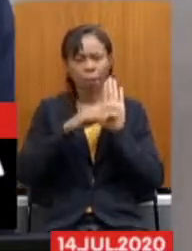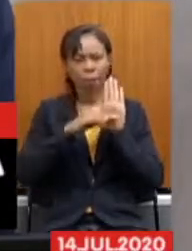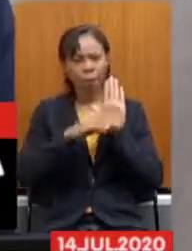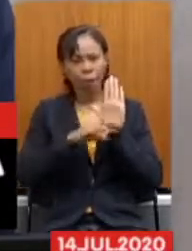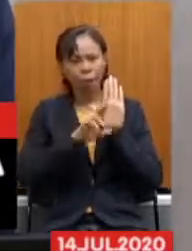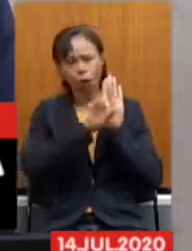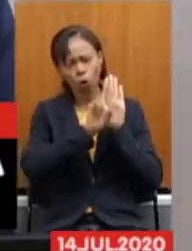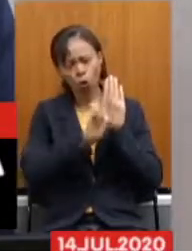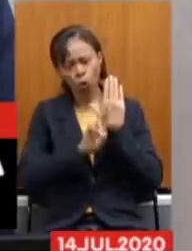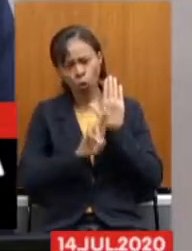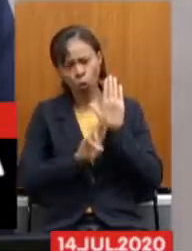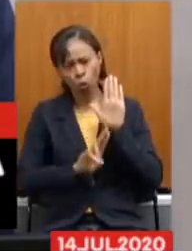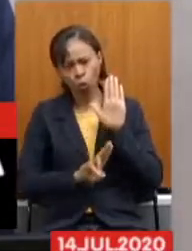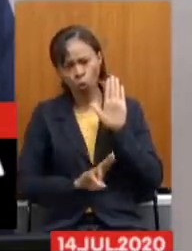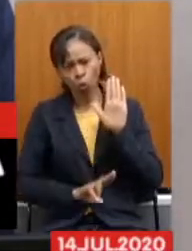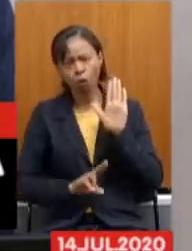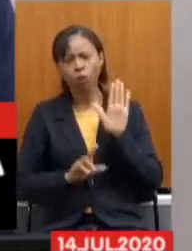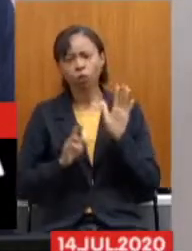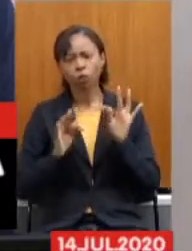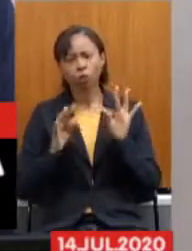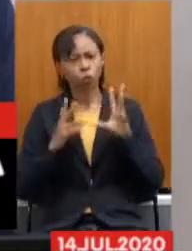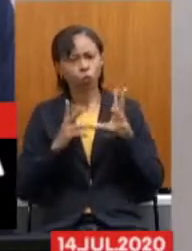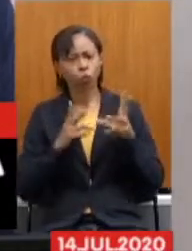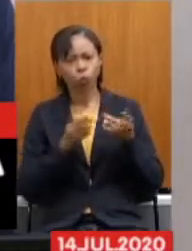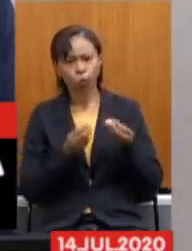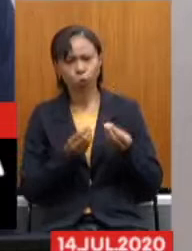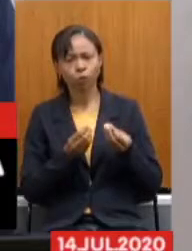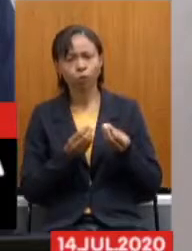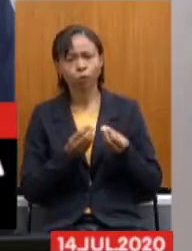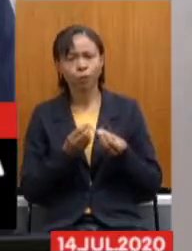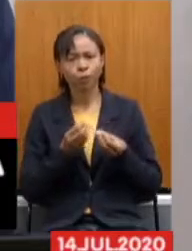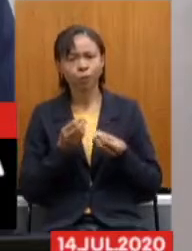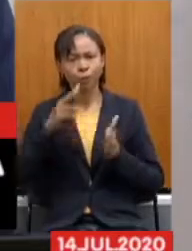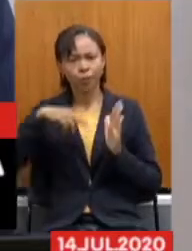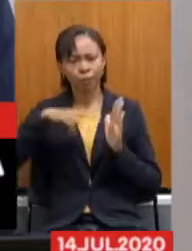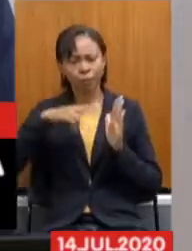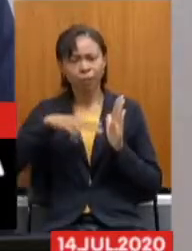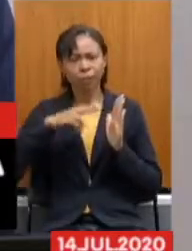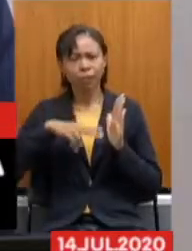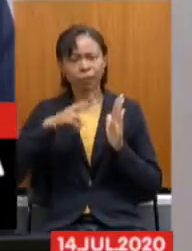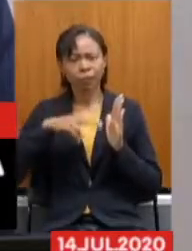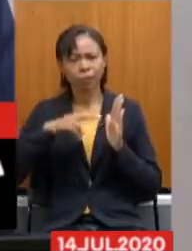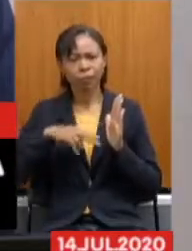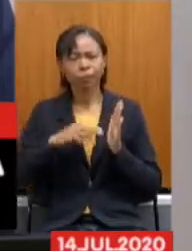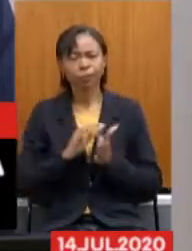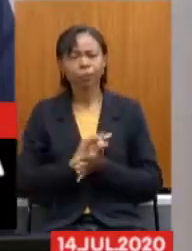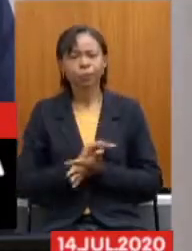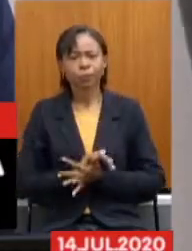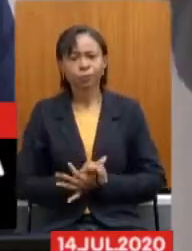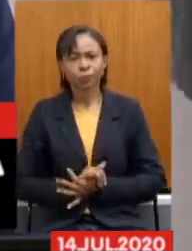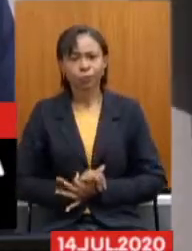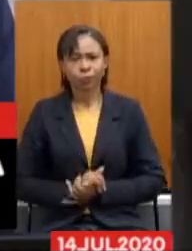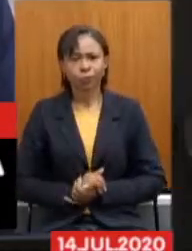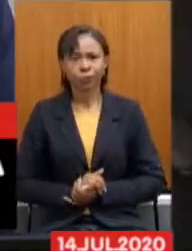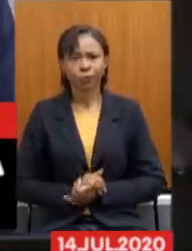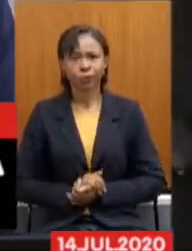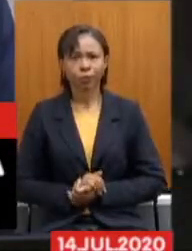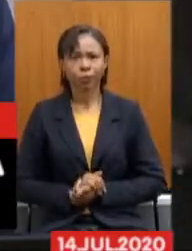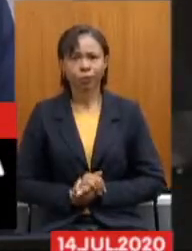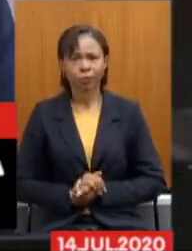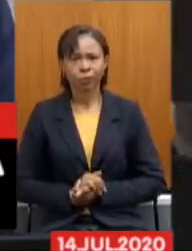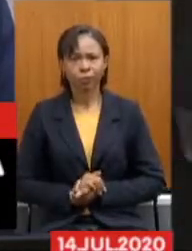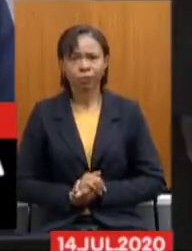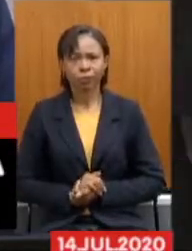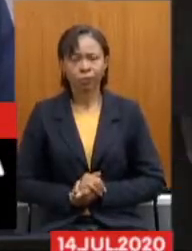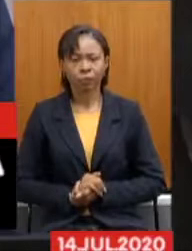o deputado Cleitinho Azevedo, o coronel Henrique, o coronel Sandro, Cristina Silveira, Dalmo